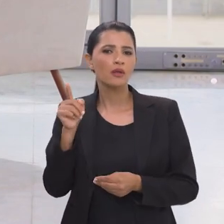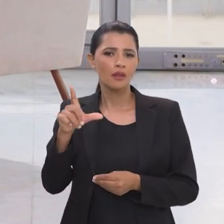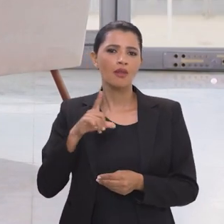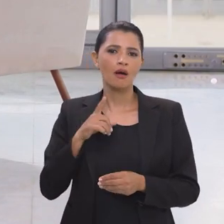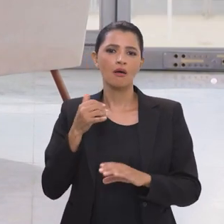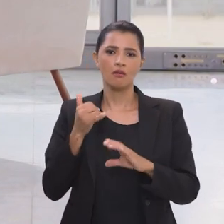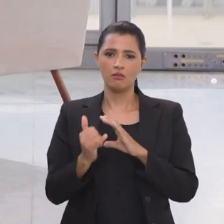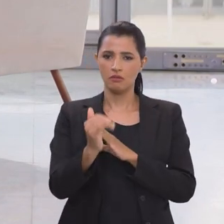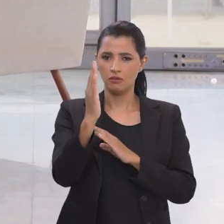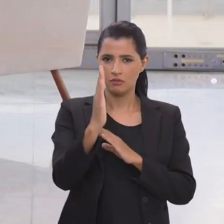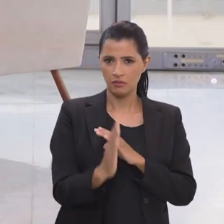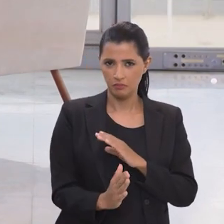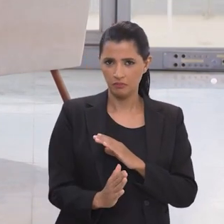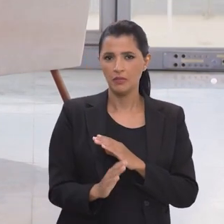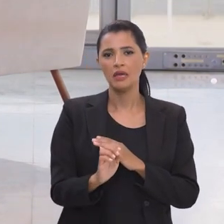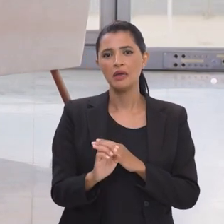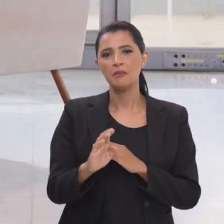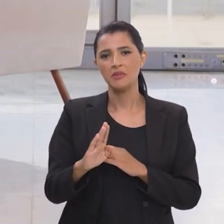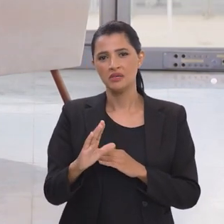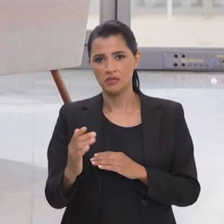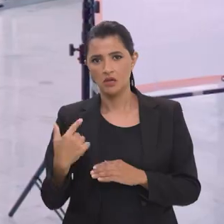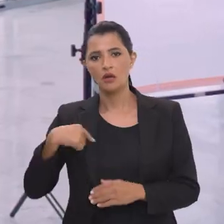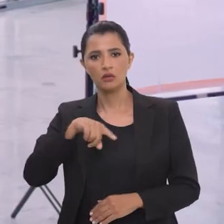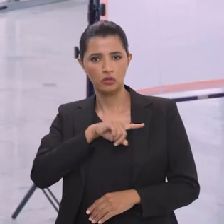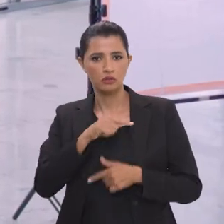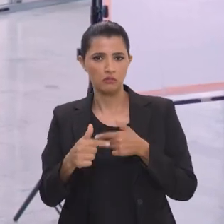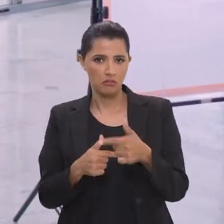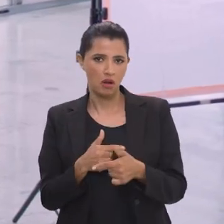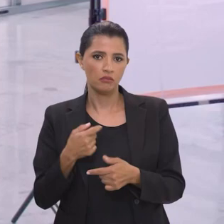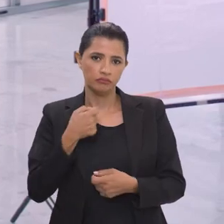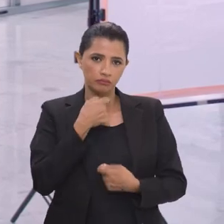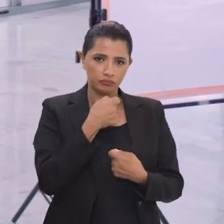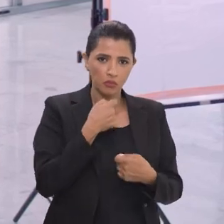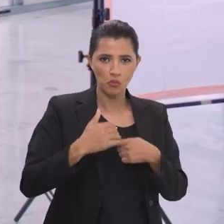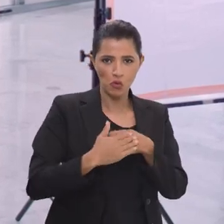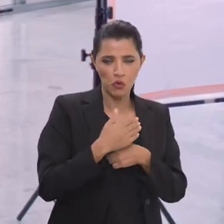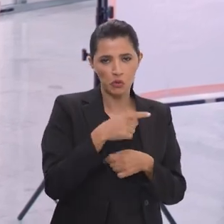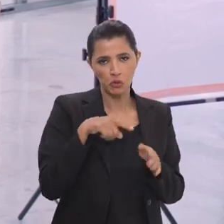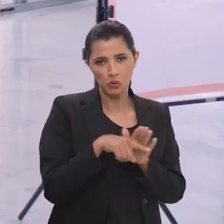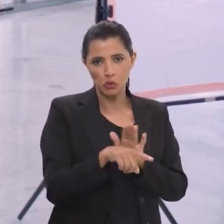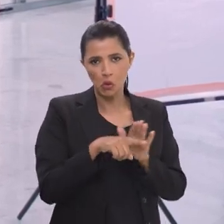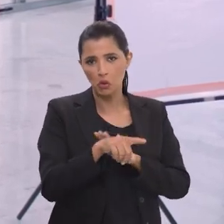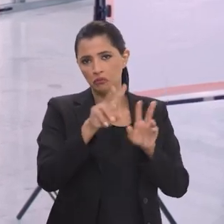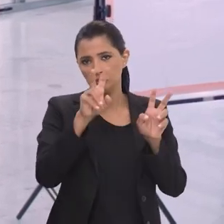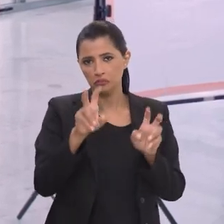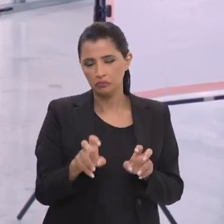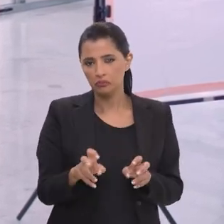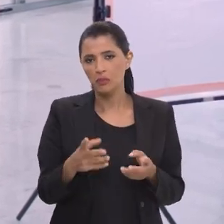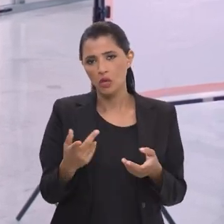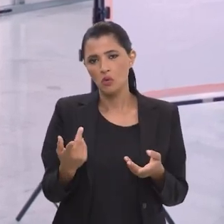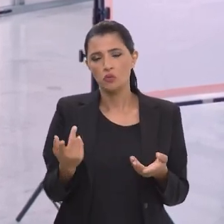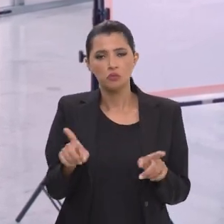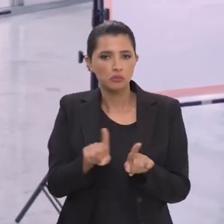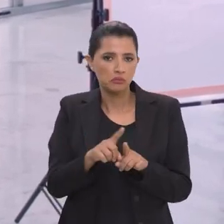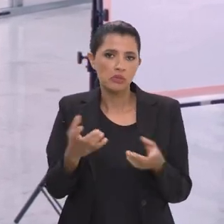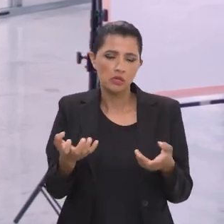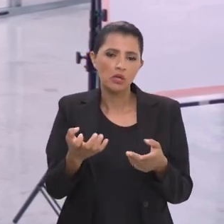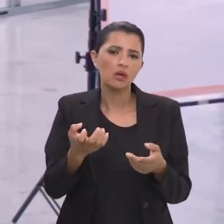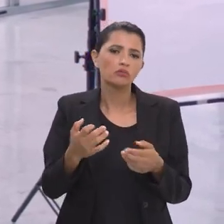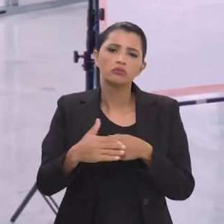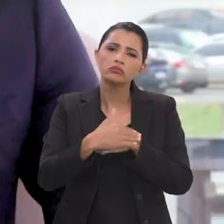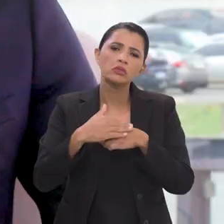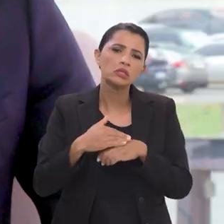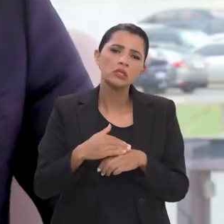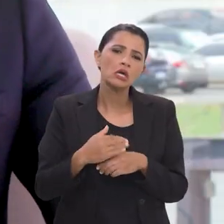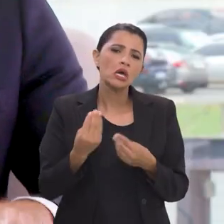continuidade ali a empresa Brasil de Comunicação a EBC nós somos da EBC estamos aqui conversando com o senhor sobre vários assuntos eu queria